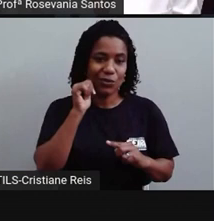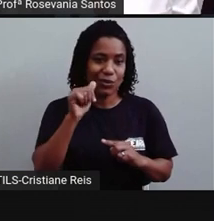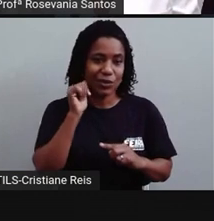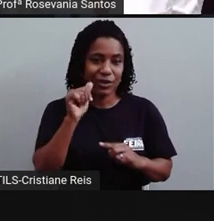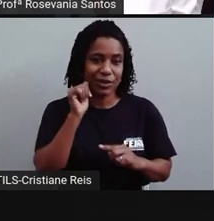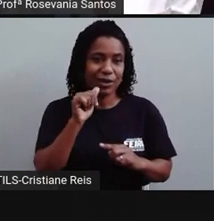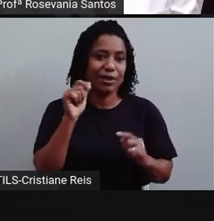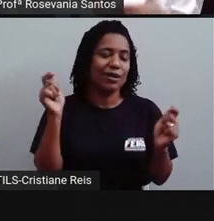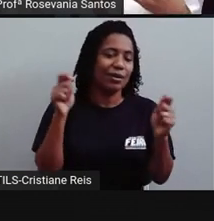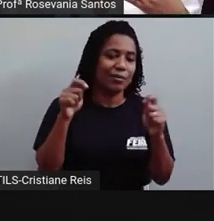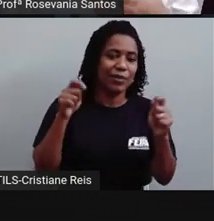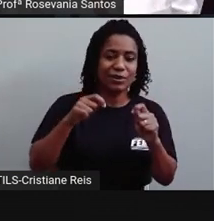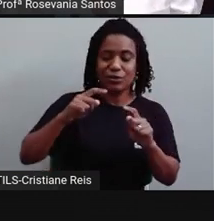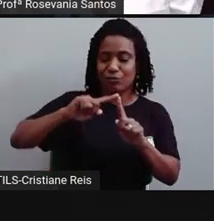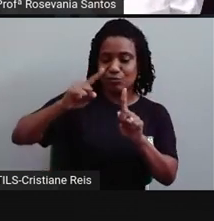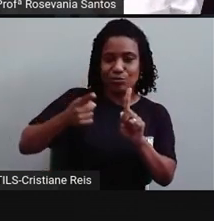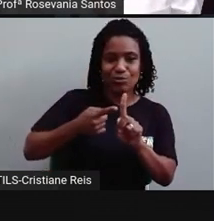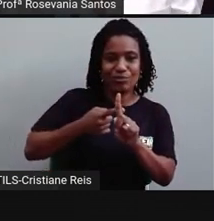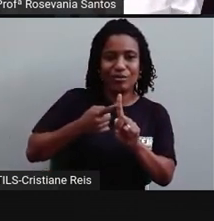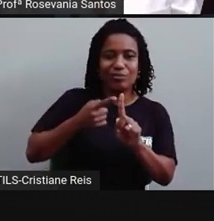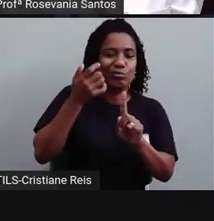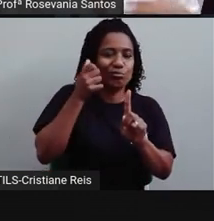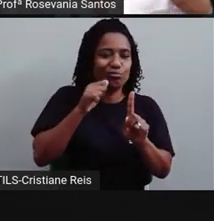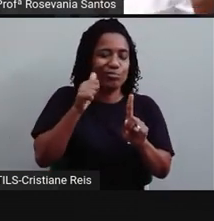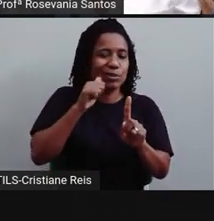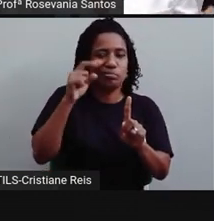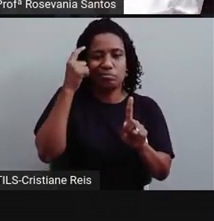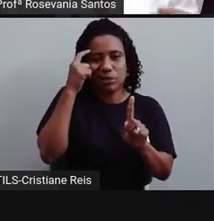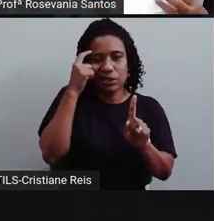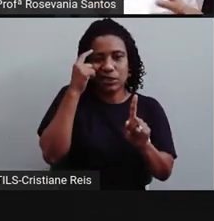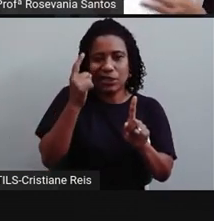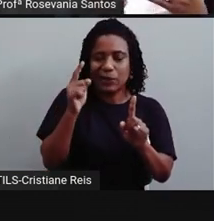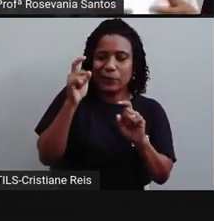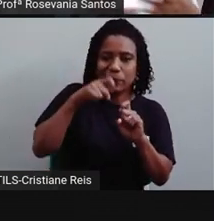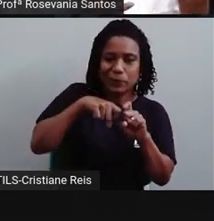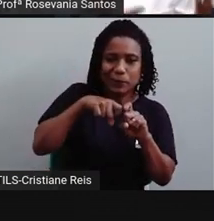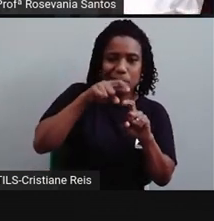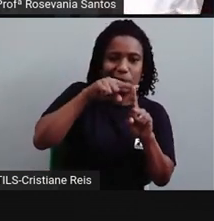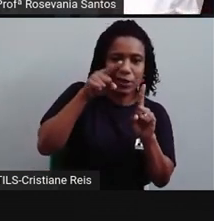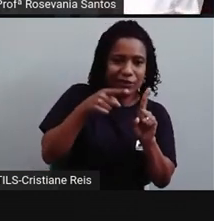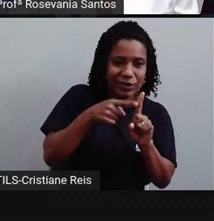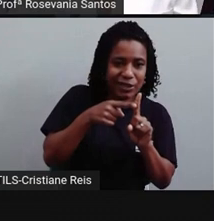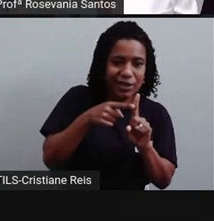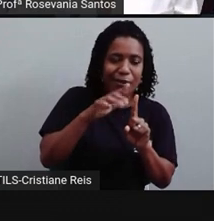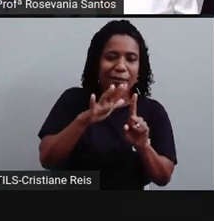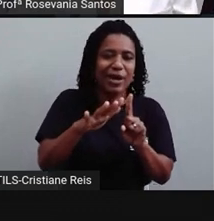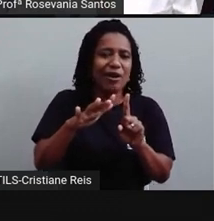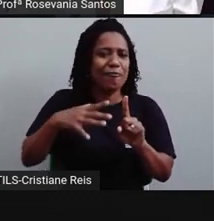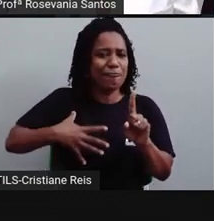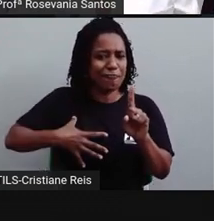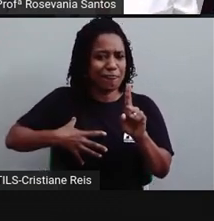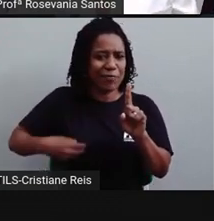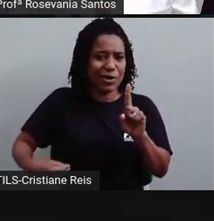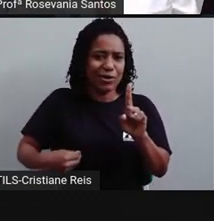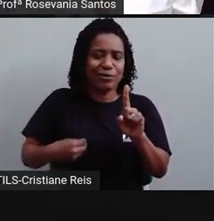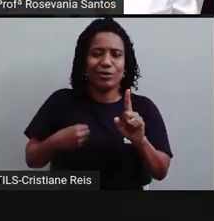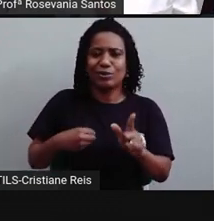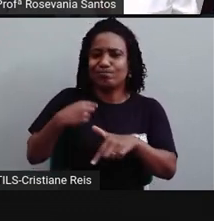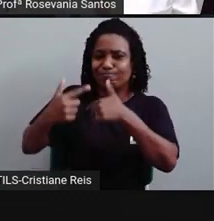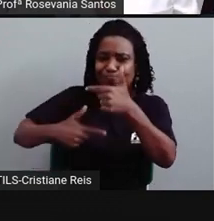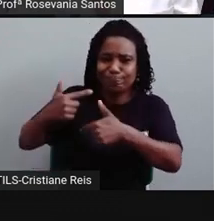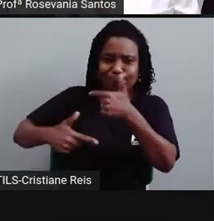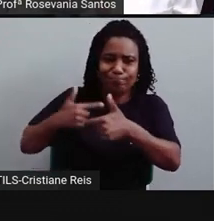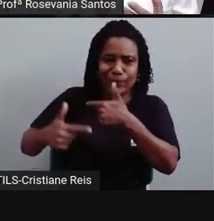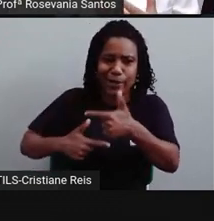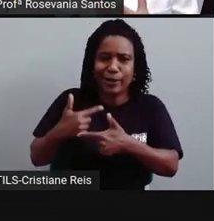no perigo, né, entre seus filhos, elas começaram a pensar no quanto estava o custo de vida para ter um filho. Quem tem um filho hoje